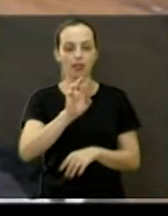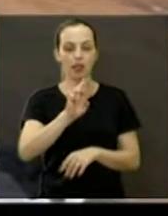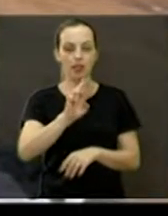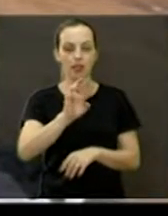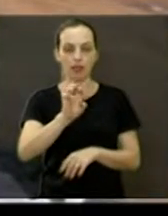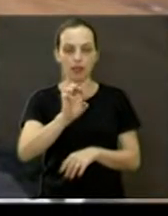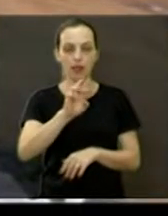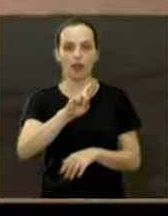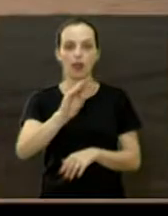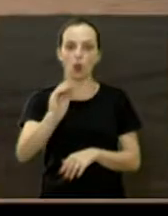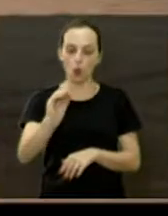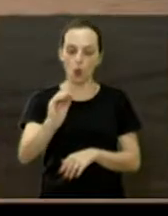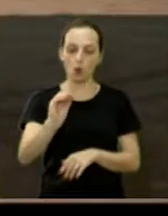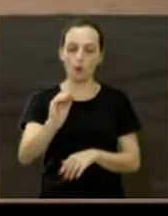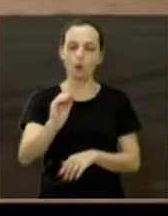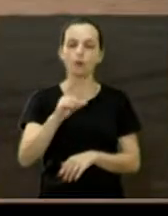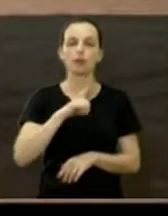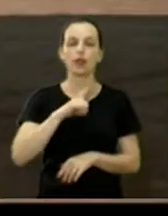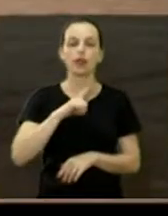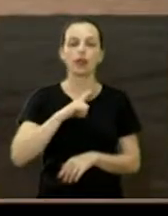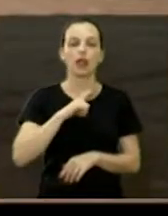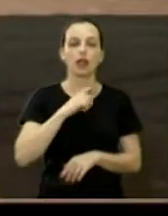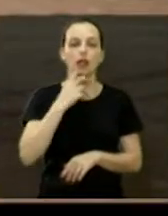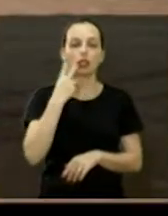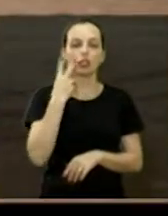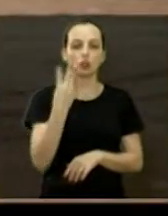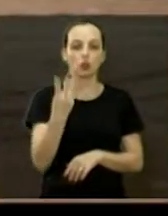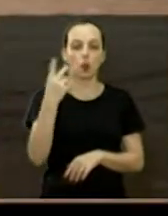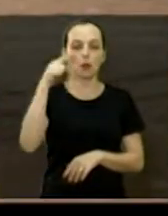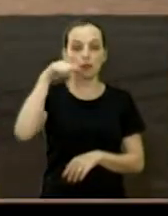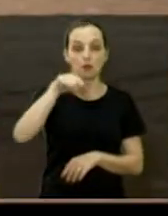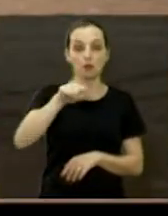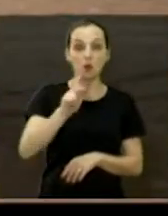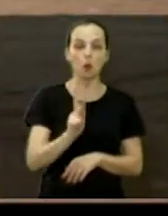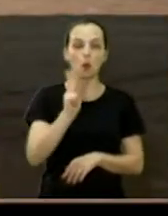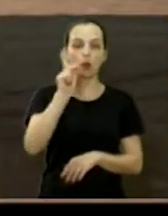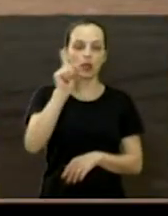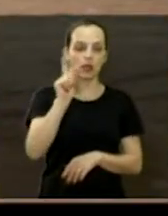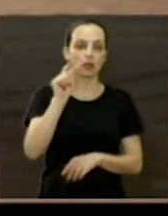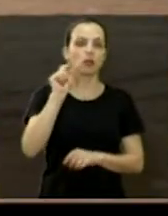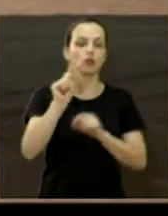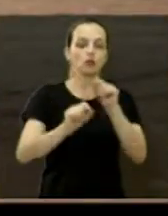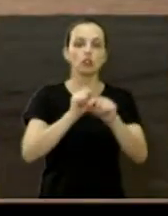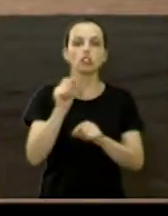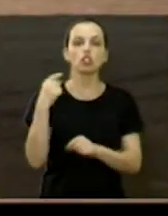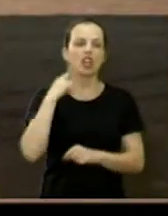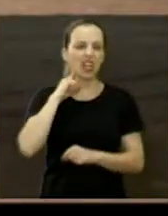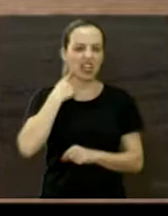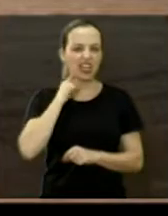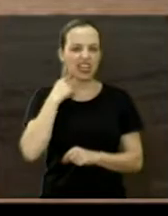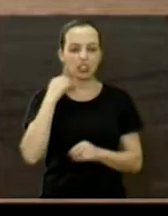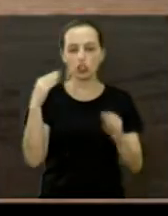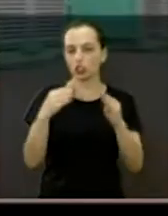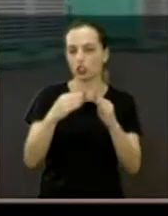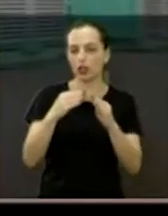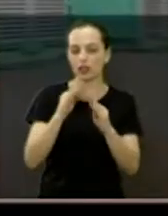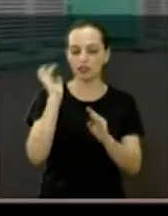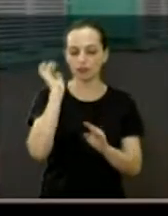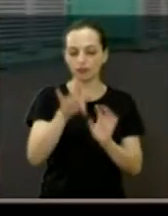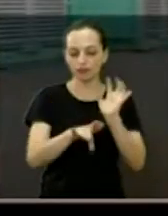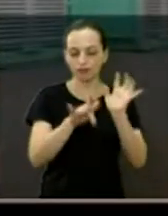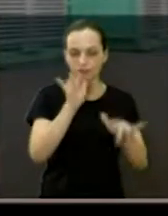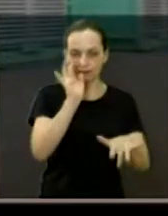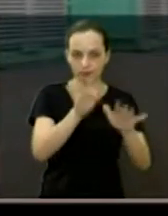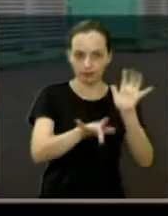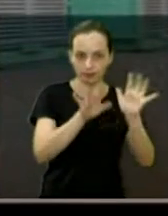Lá recebe-se duas toneladas de lixo doméstico diariamente, de aqui